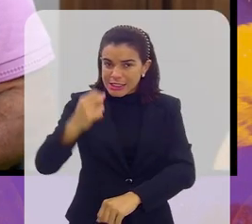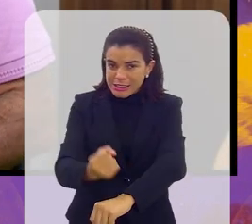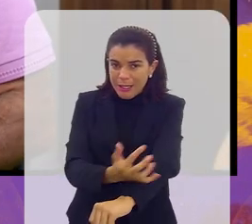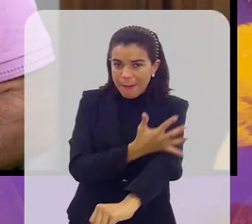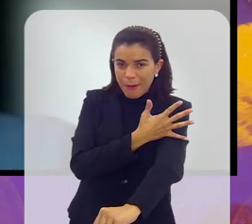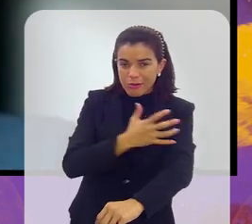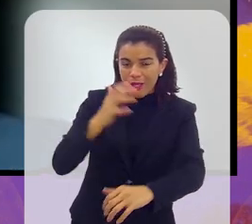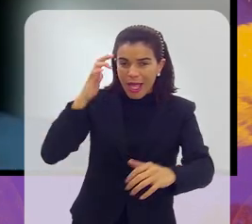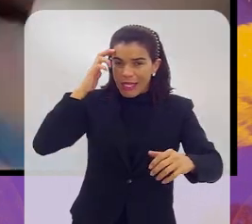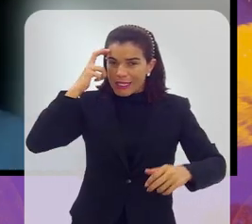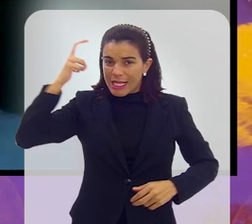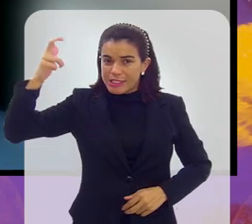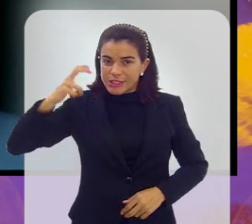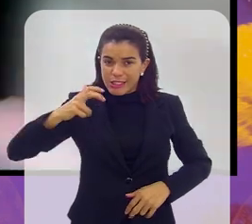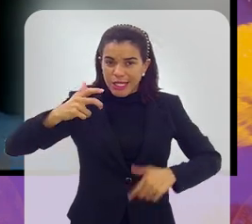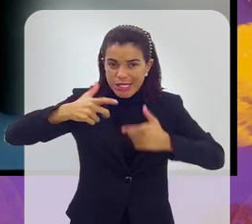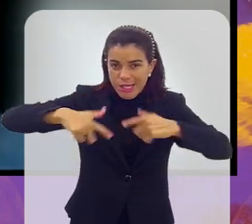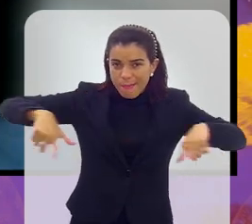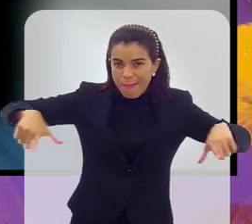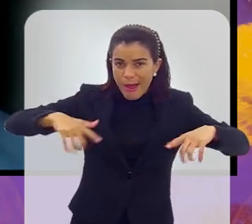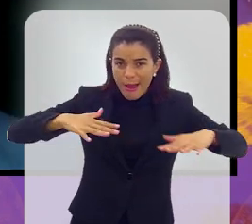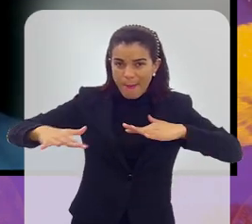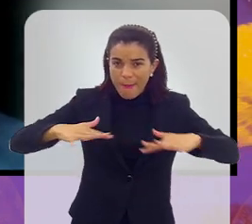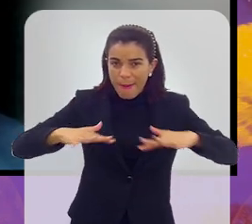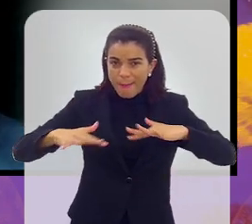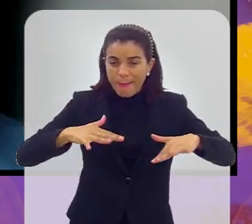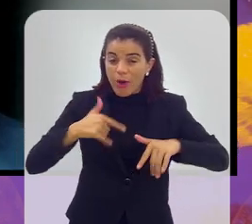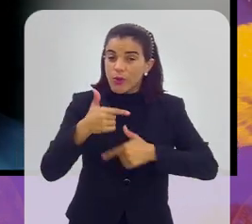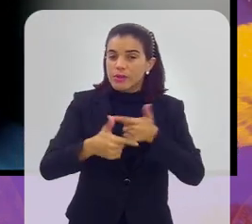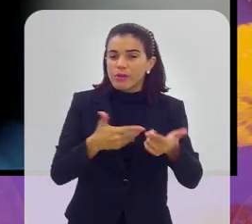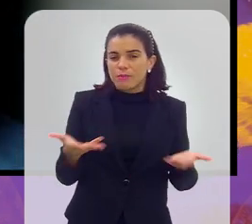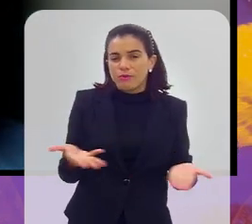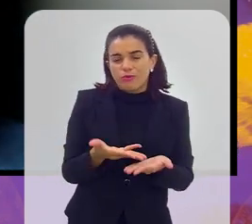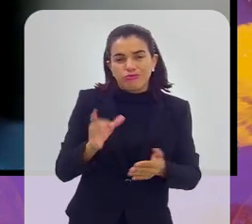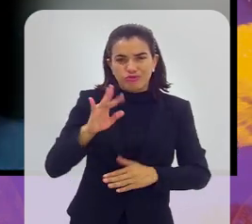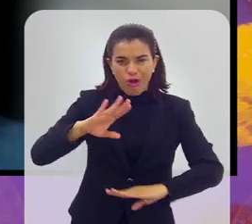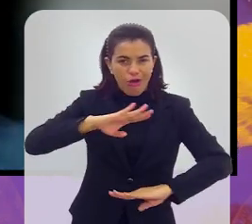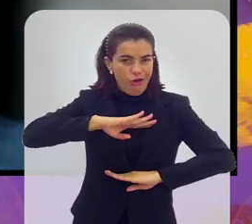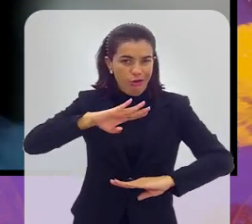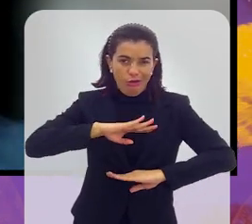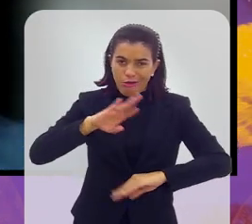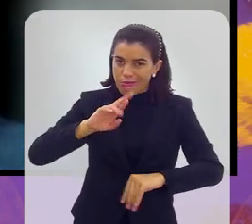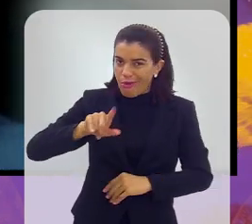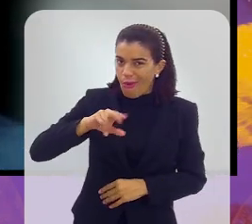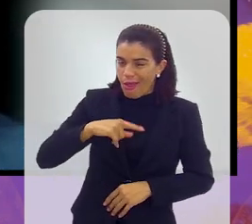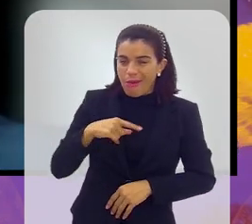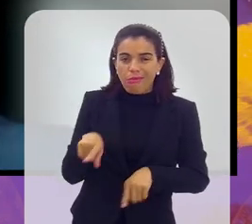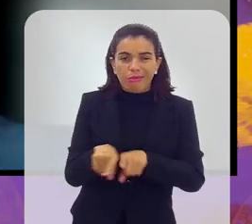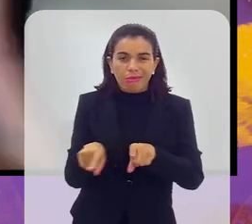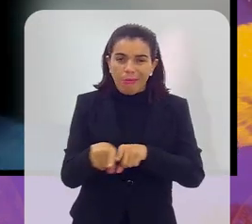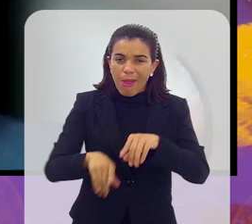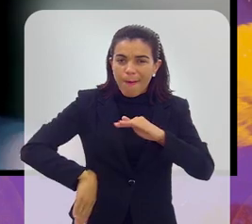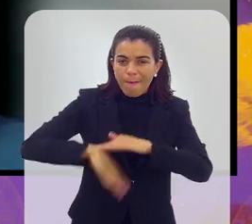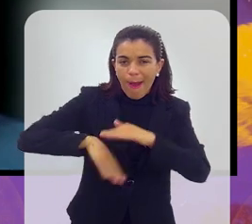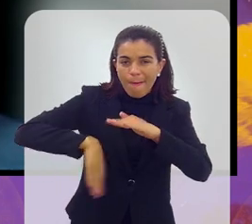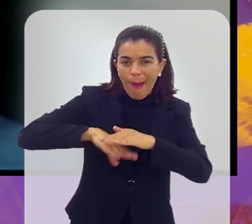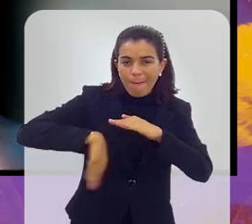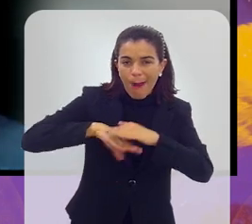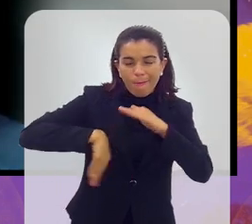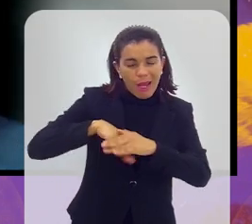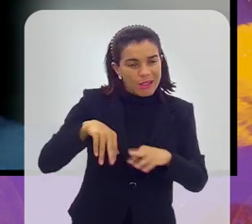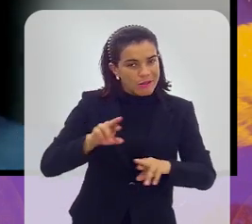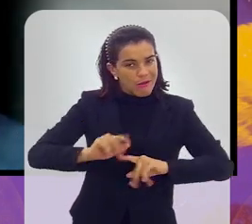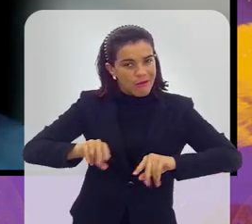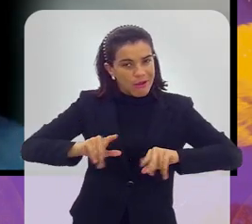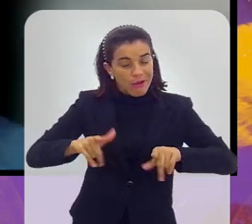inteligência emocional, a inteligência no campo, então acho que o trabalho não é hoje somente no físico, na bola no pé, mas